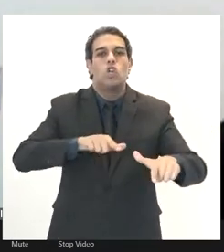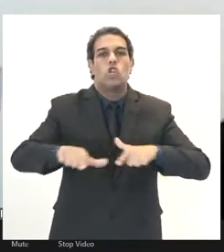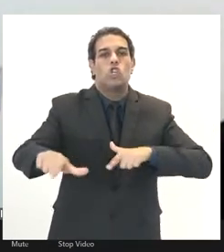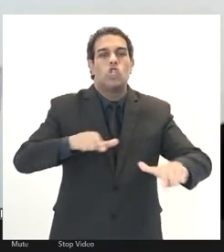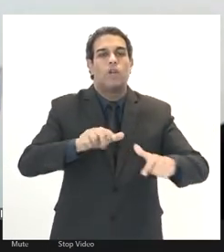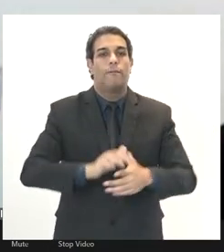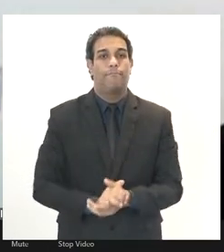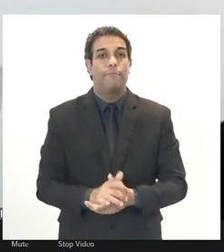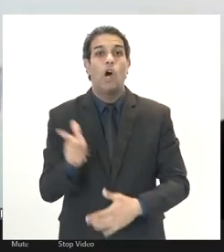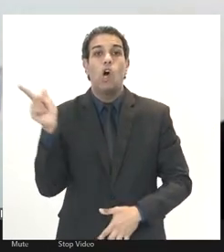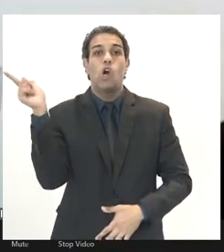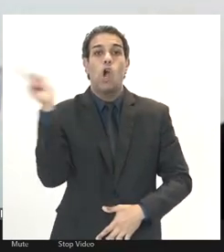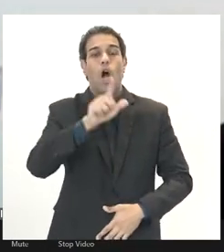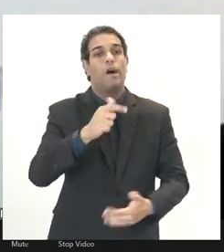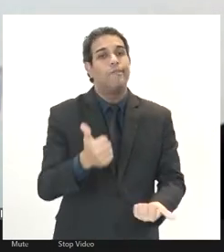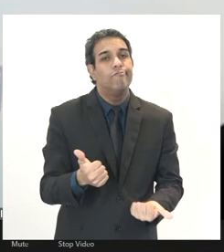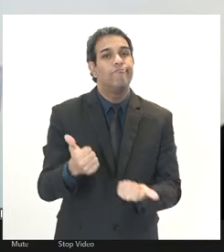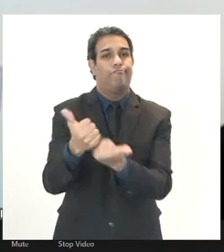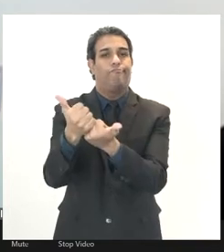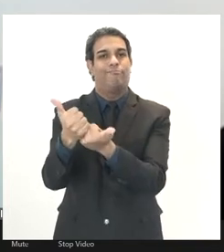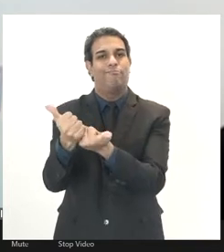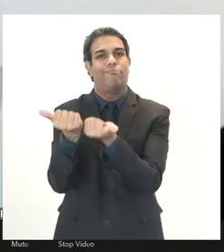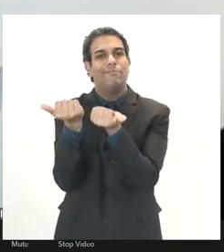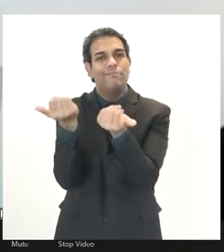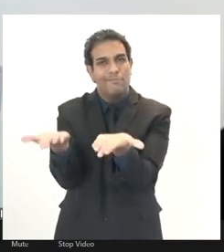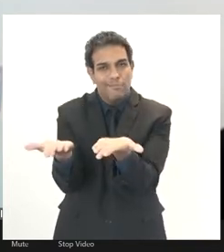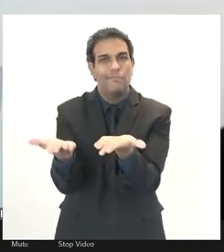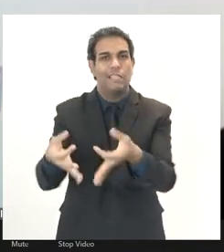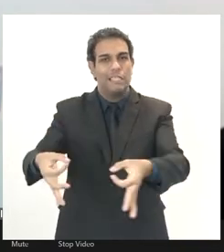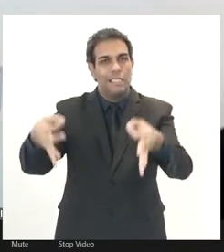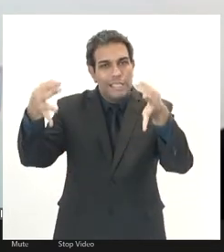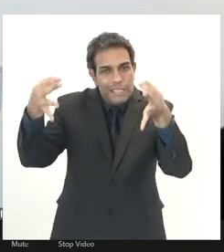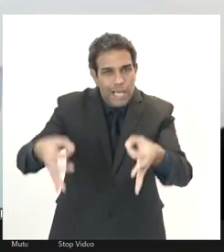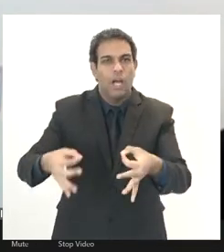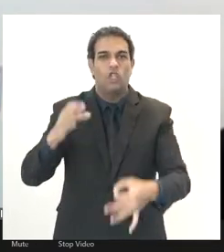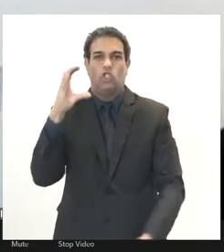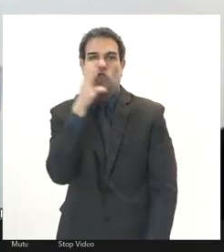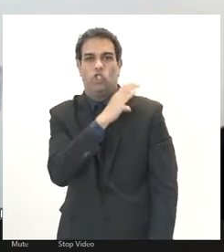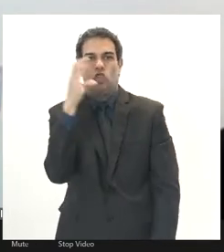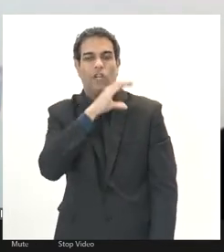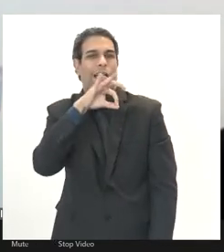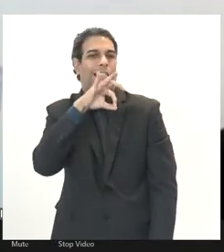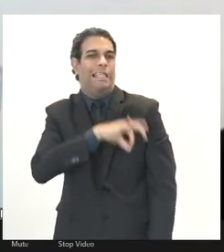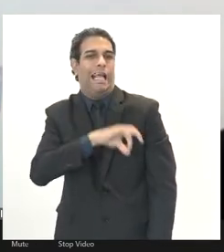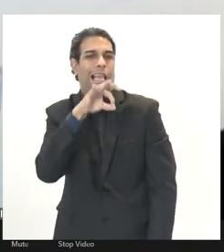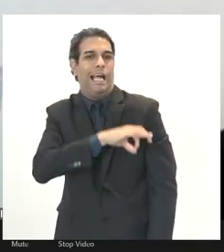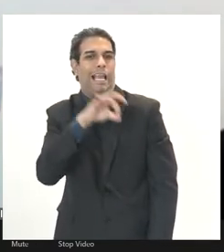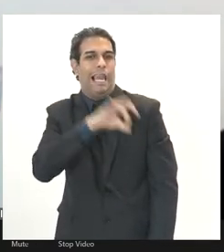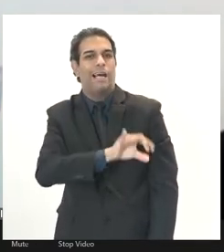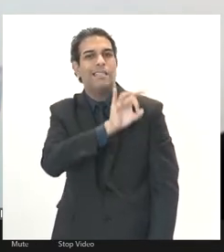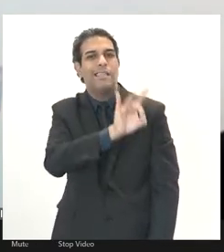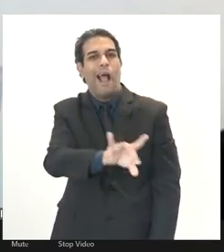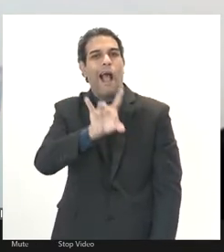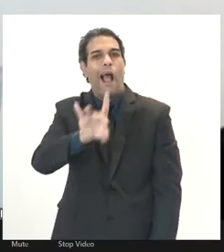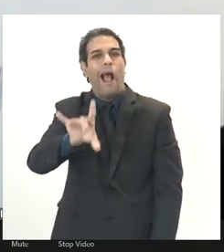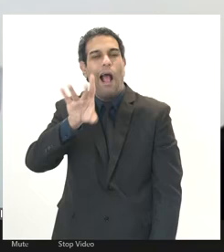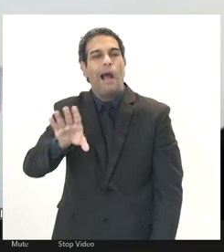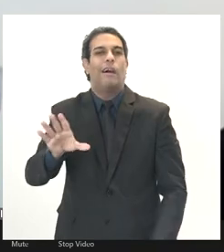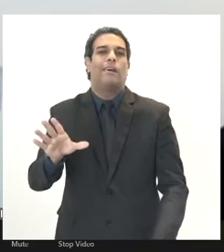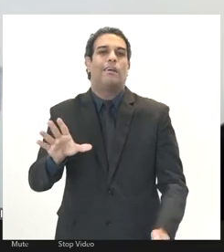um auxílio correto, um auxílio que atenda a população menos